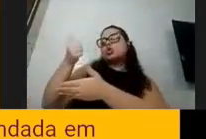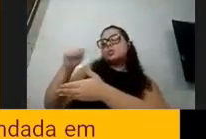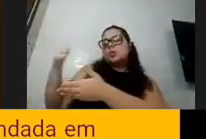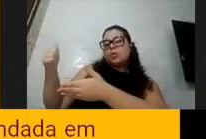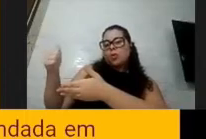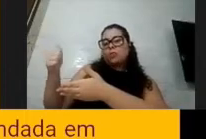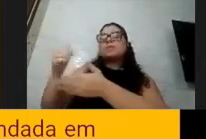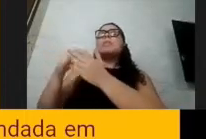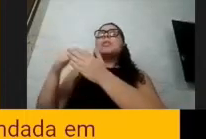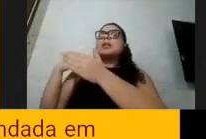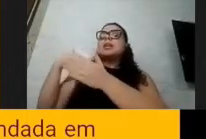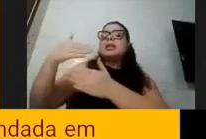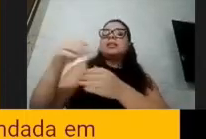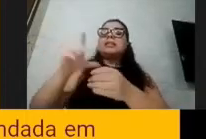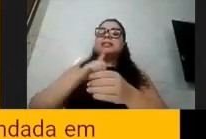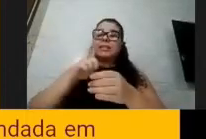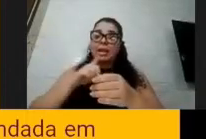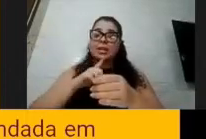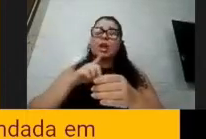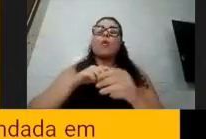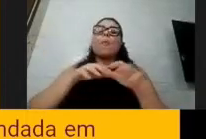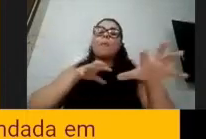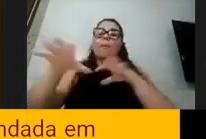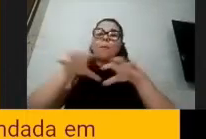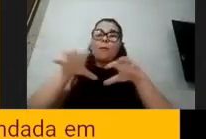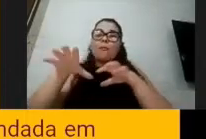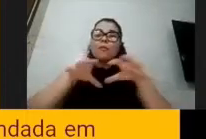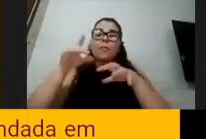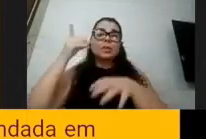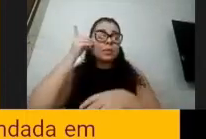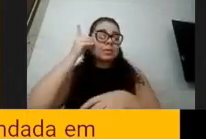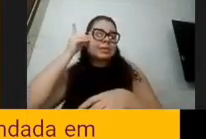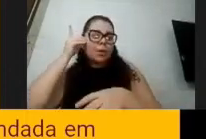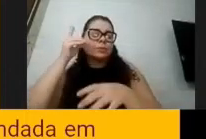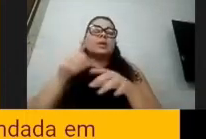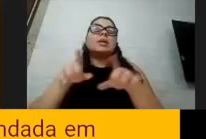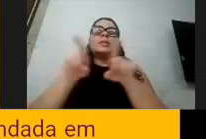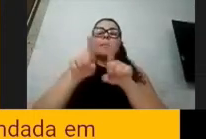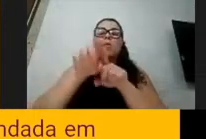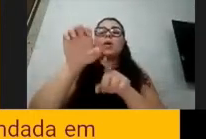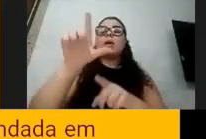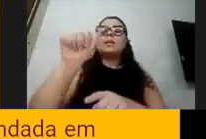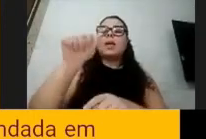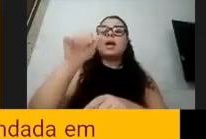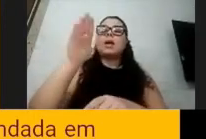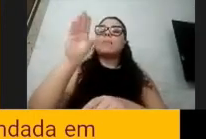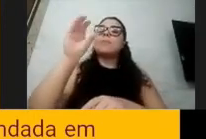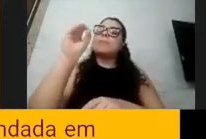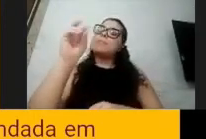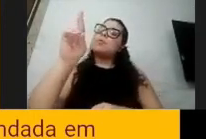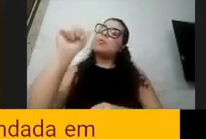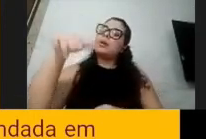Elaborando. Nessa tela a gente tem aí para descrever as logomarcas dessas duas